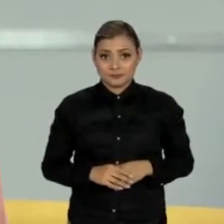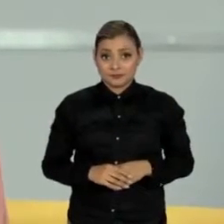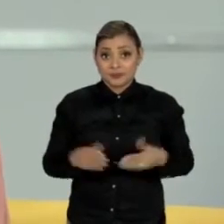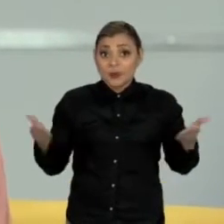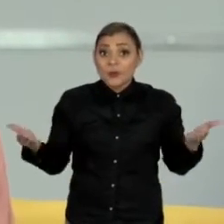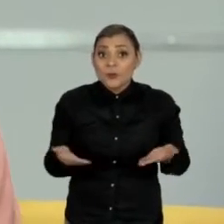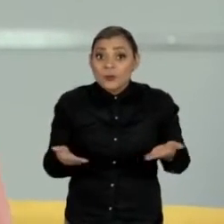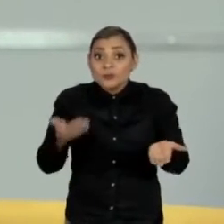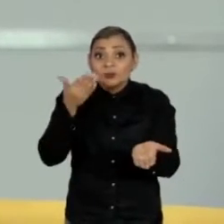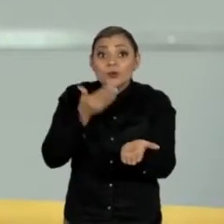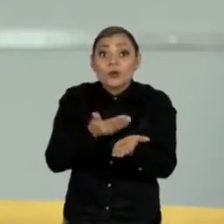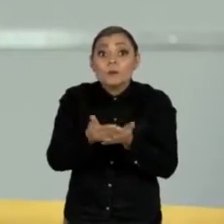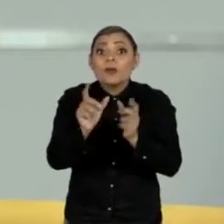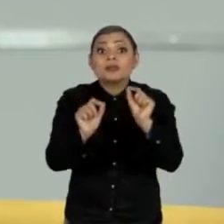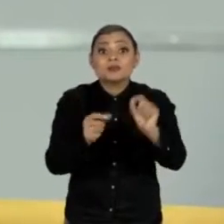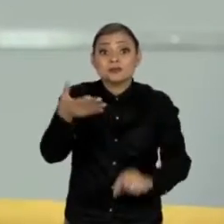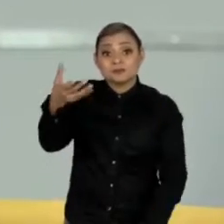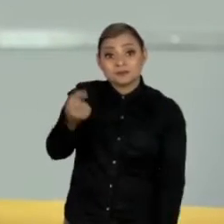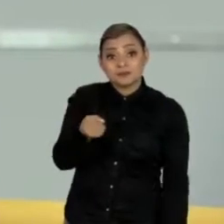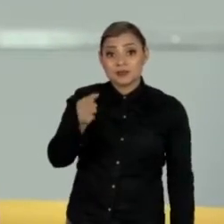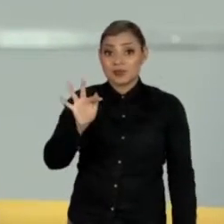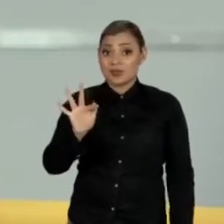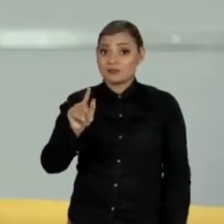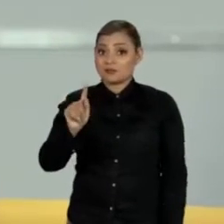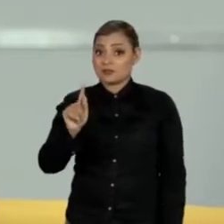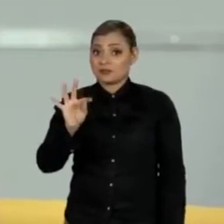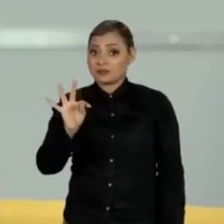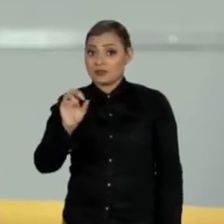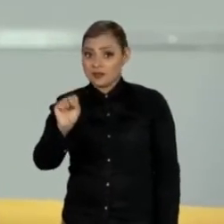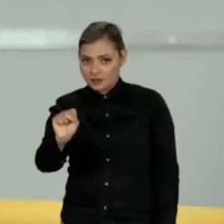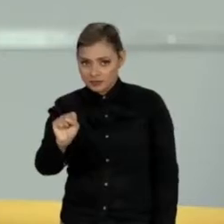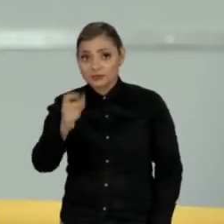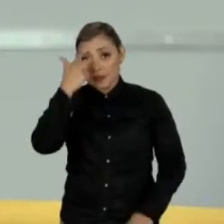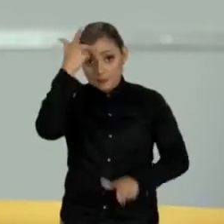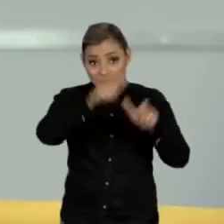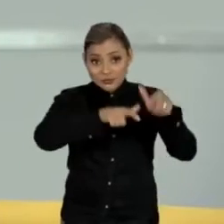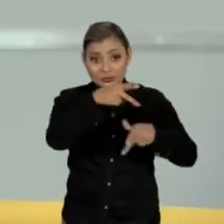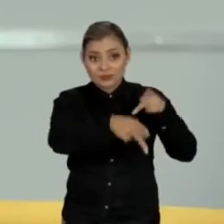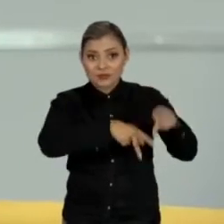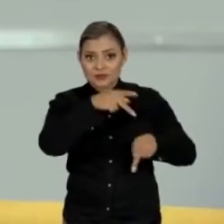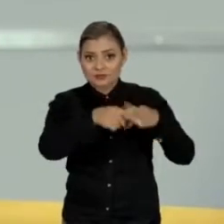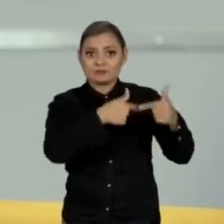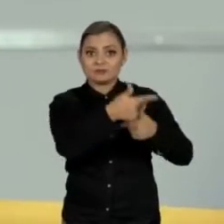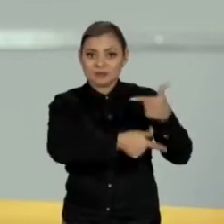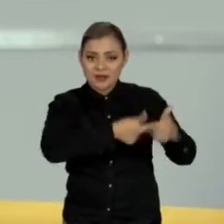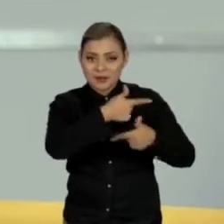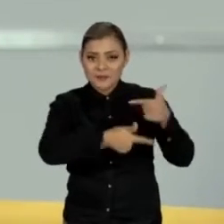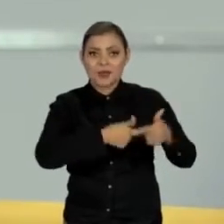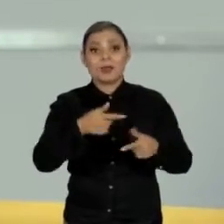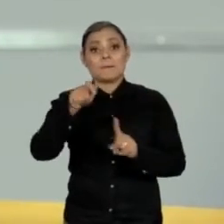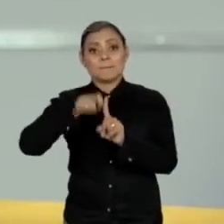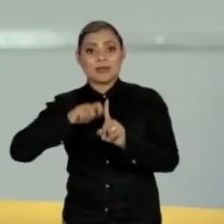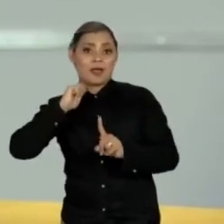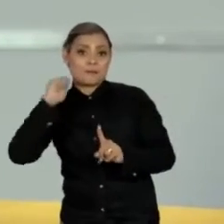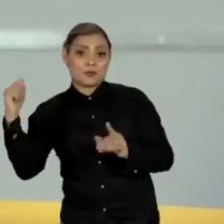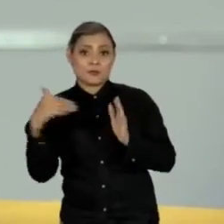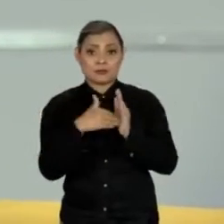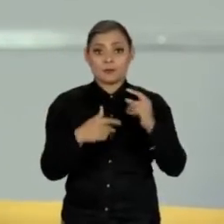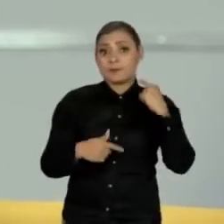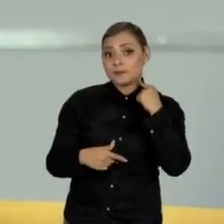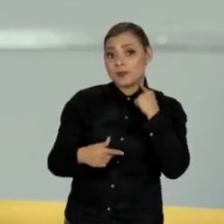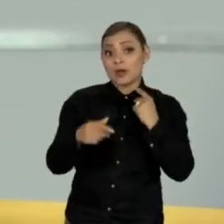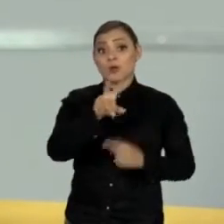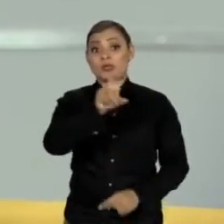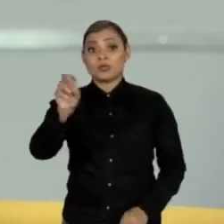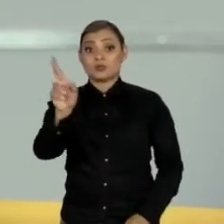Hoje começam os saques do FGTS para trabalhadores nascidos em abril e maio, com pagamentos que podem ser de até